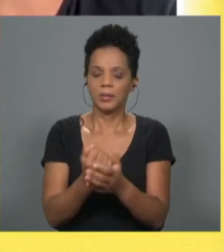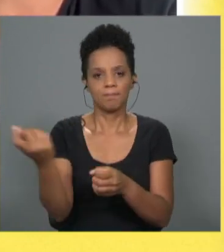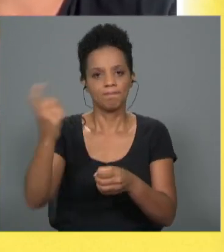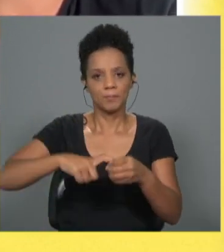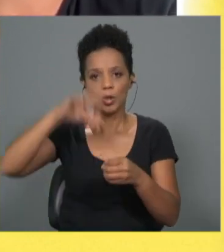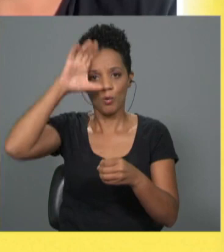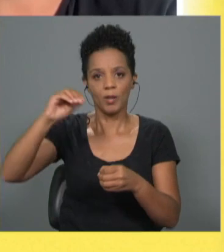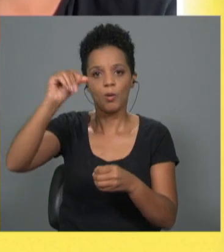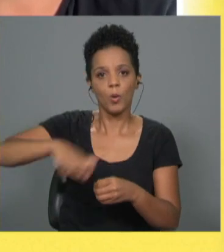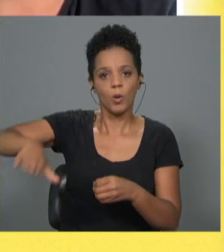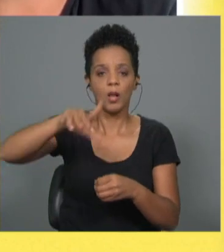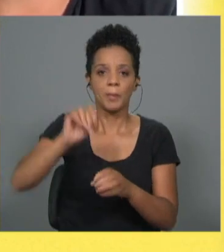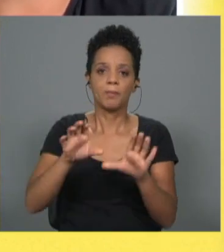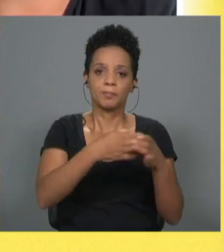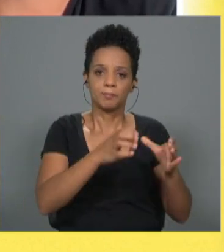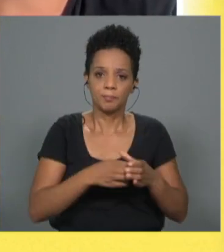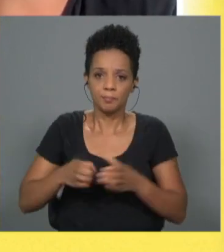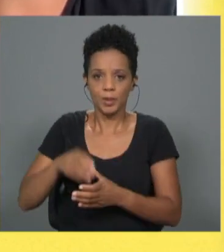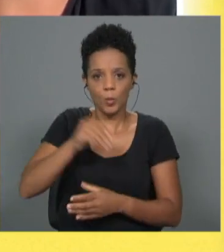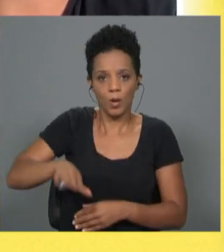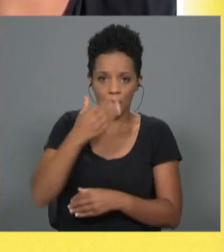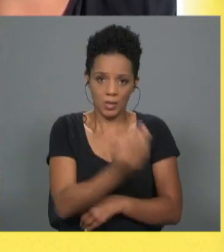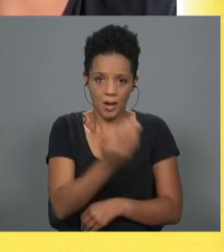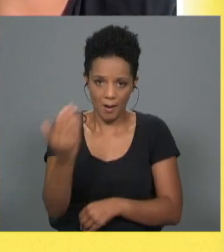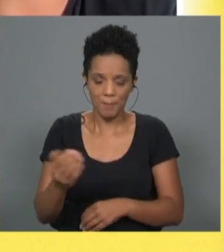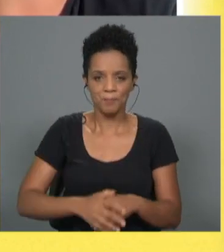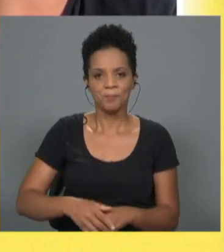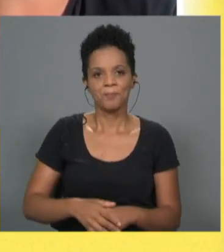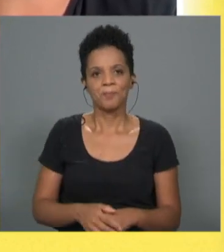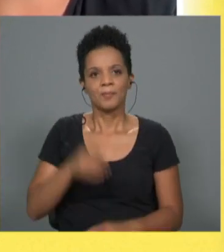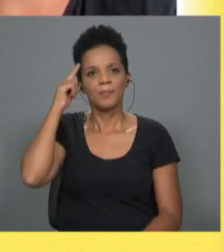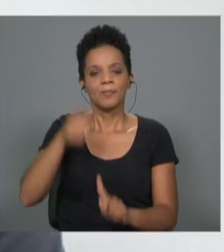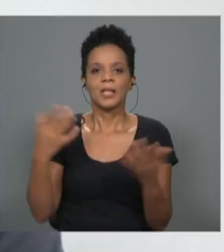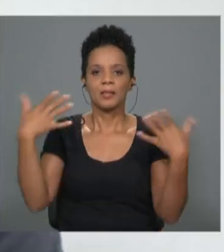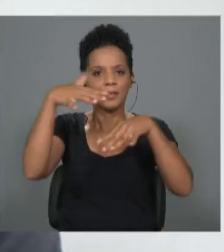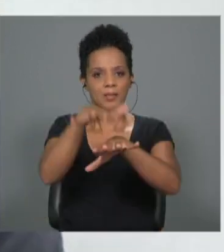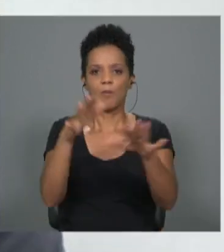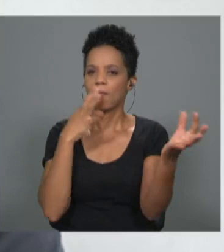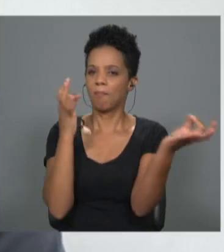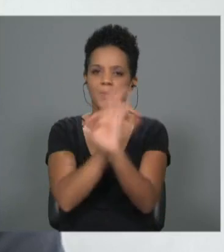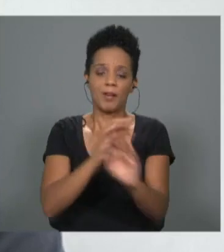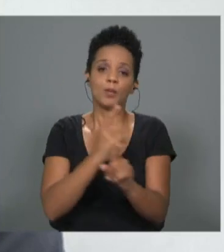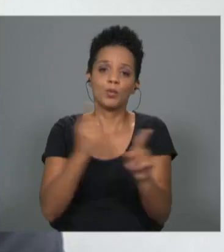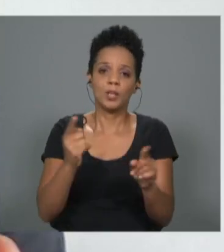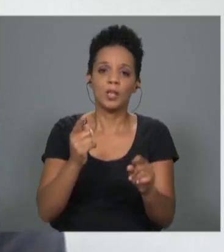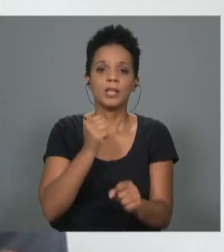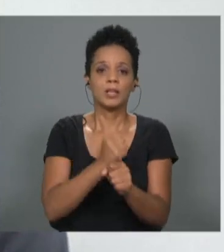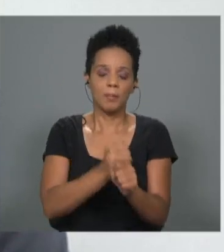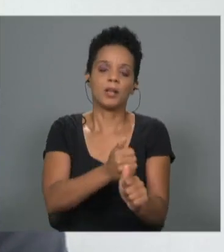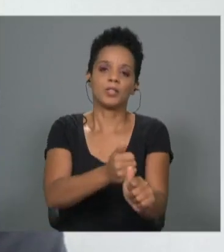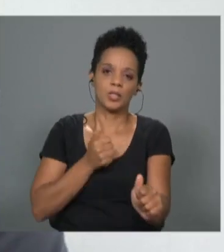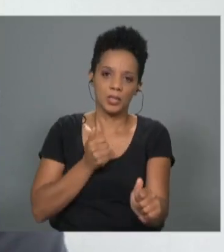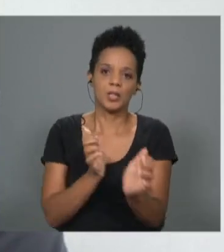local como com as várias comunidades locais que existem. queremos aqui encontrar uma integração perfeita, porque é isto que o Nómada procura, procura a experiência